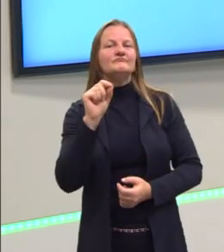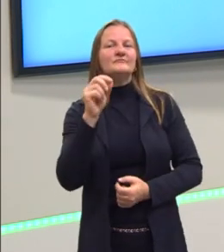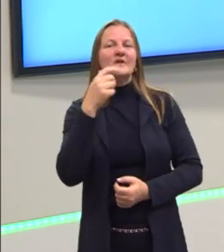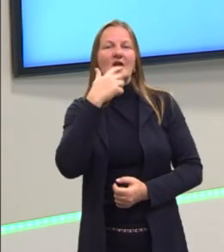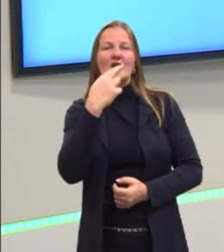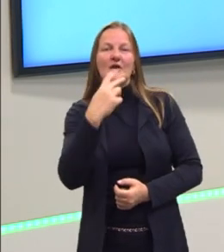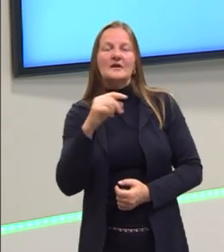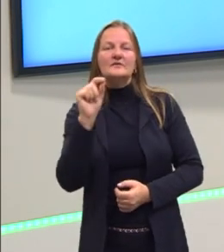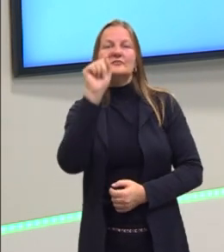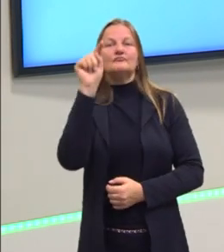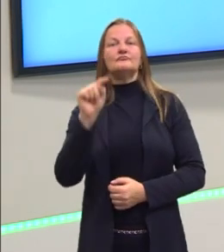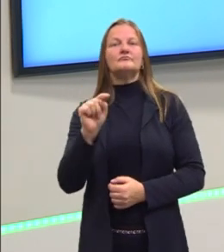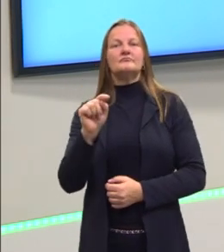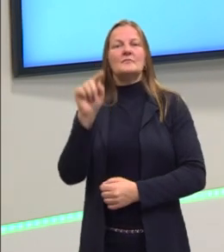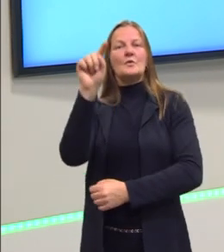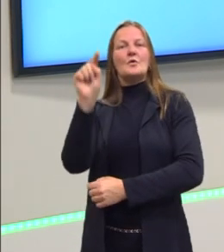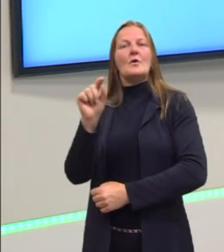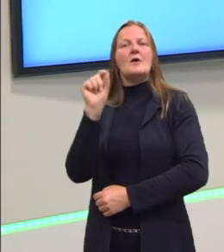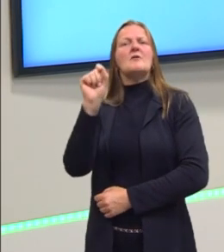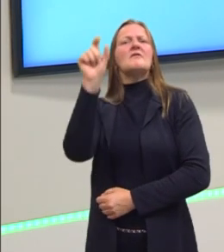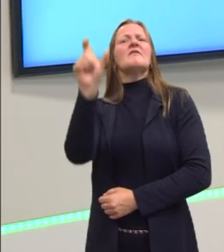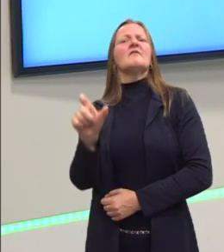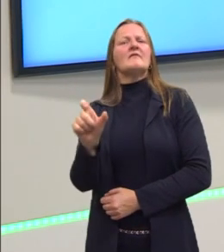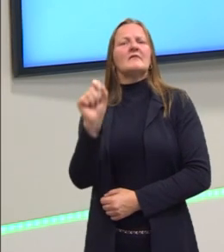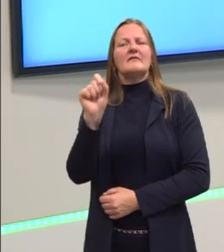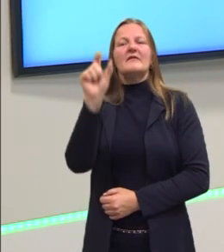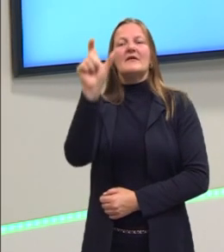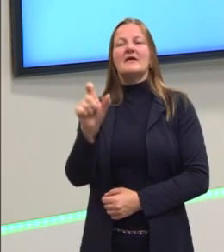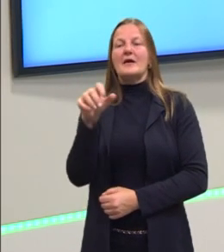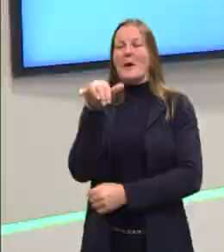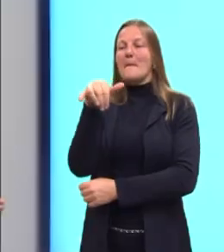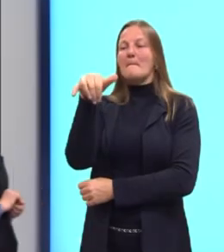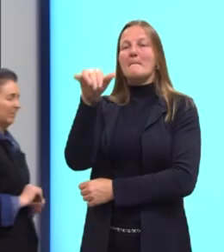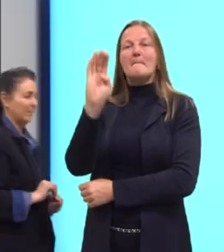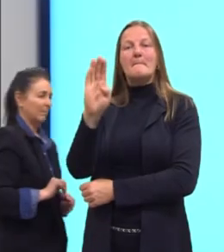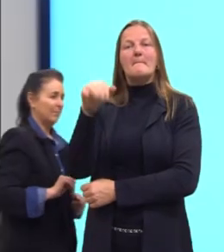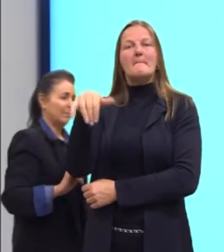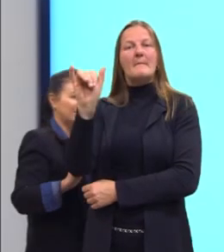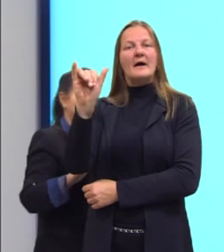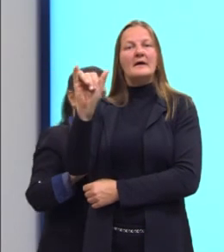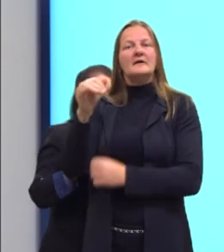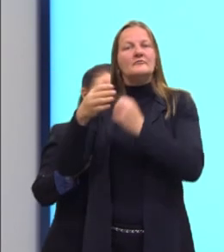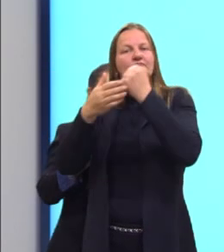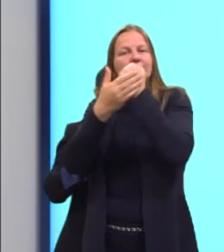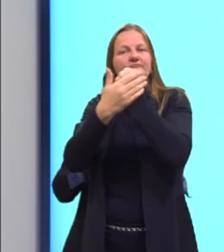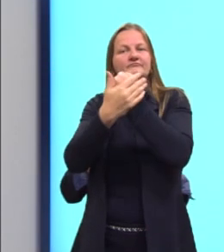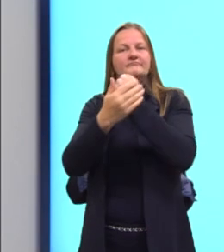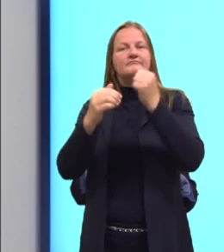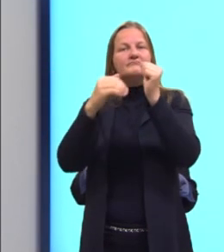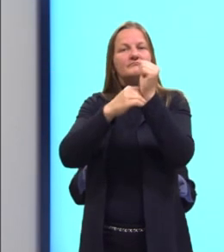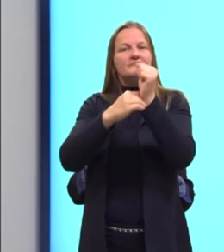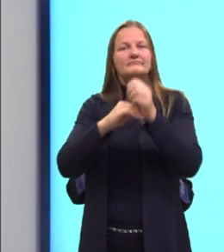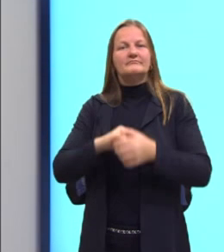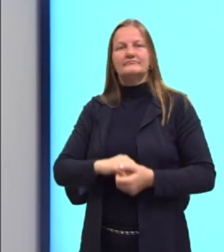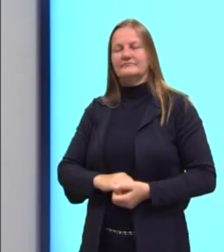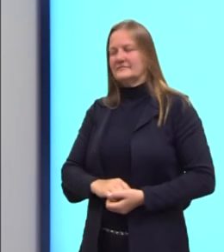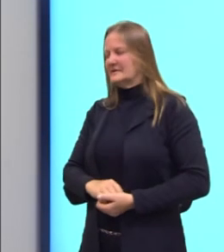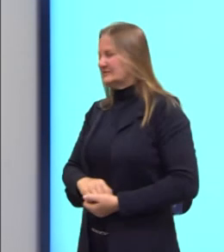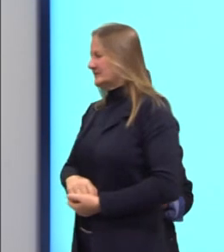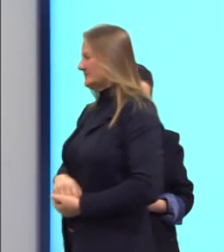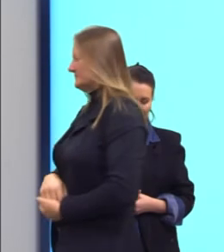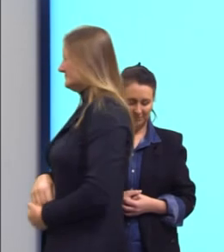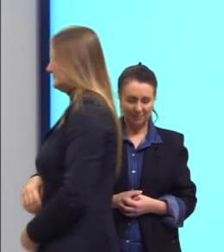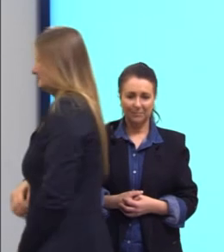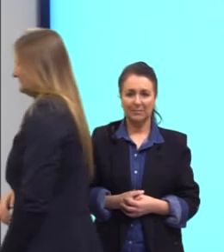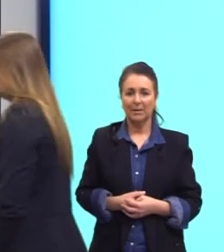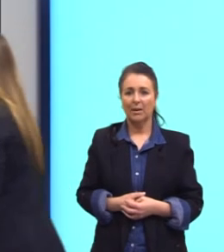quem fala seria o nosso by, que está escondido aqui. Então, eu estou dizendo assim, ó, que